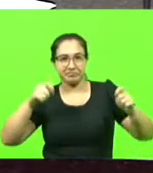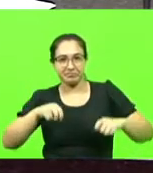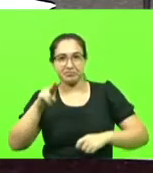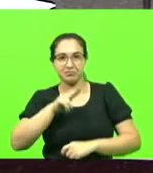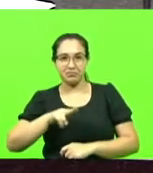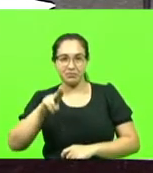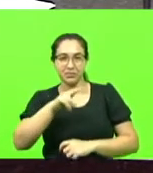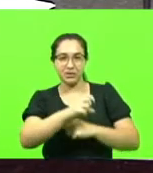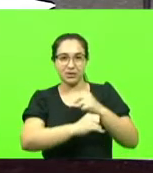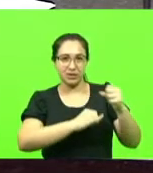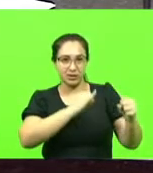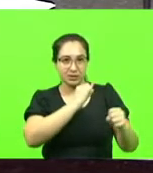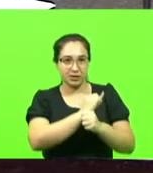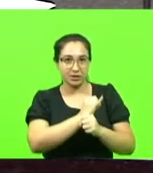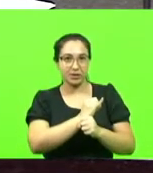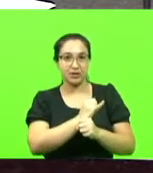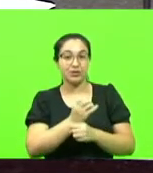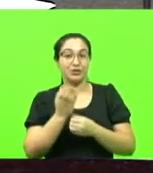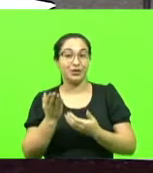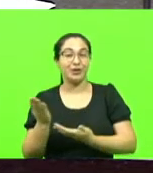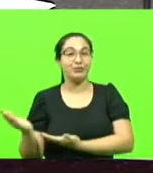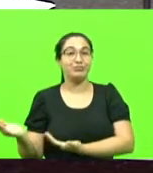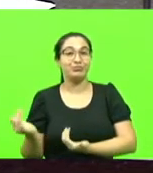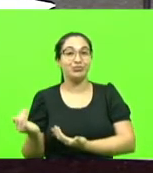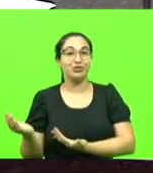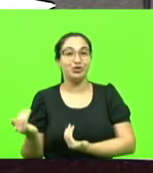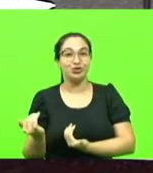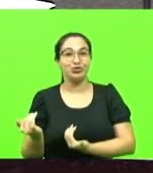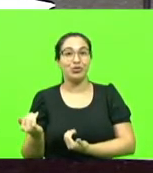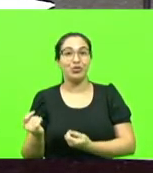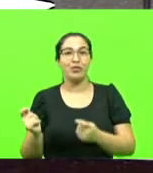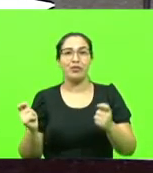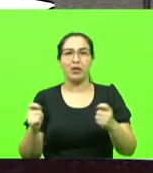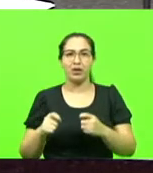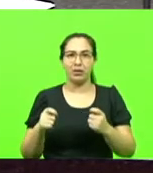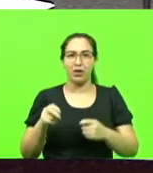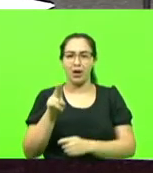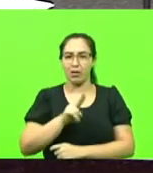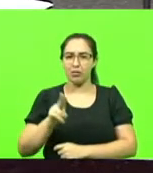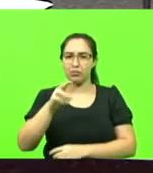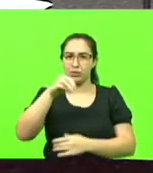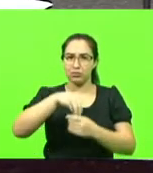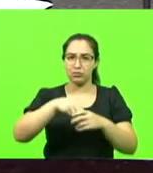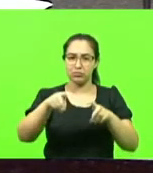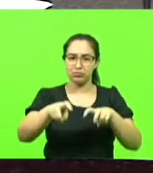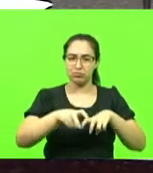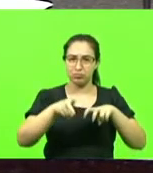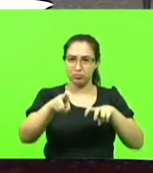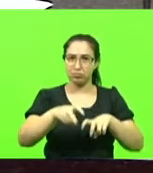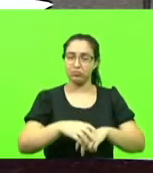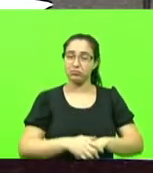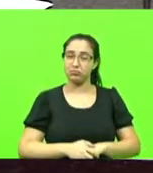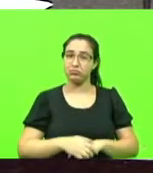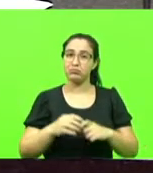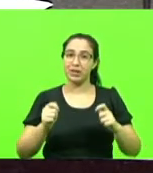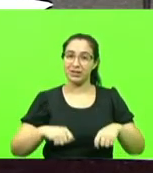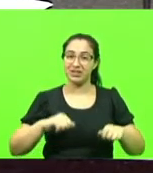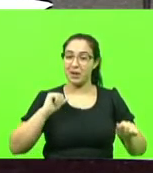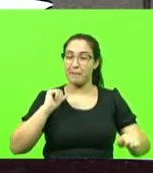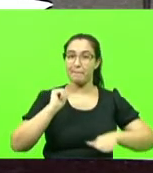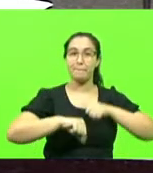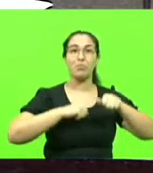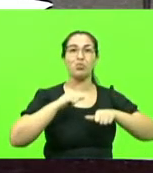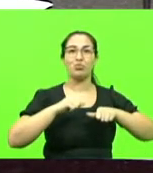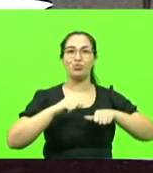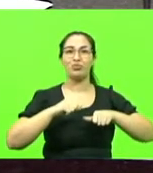jovem no campo. Precisamos gerar uma revolução no agronegócio catarinense, aumentar